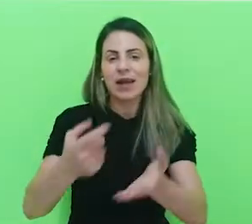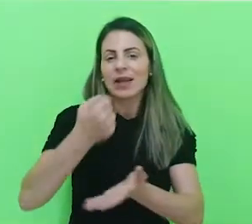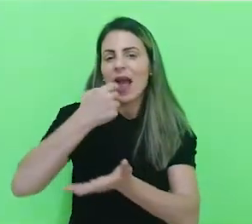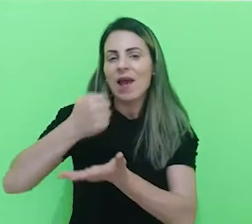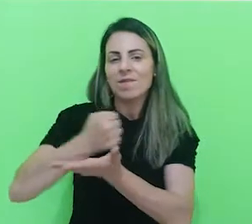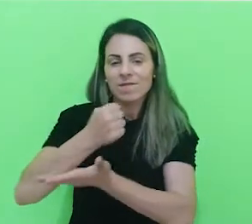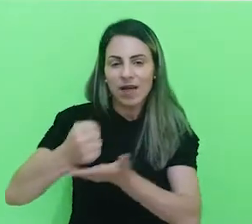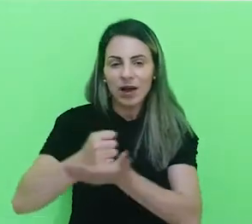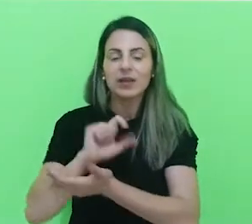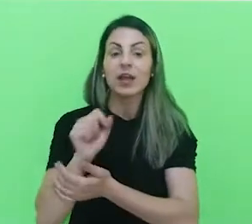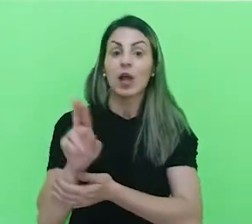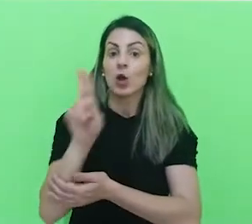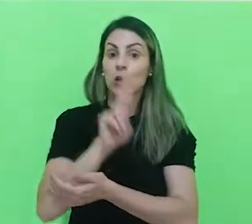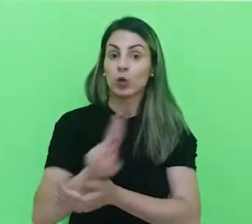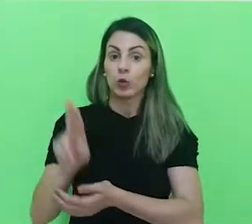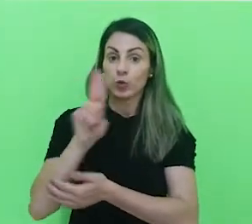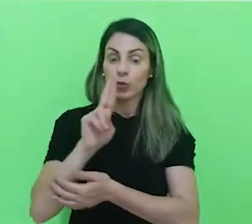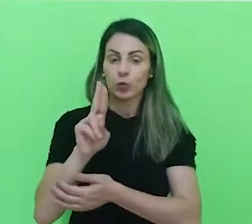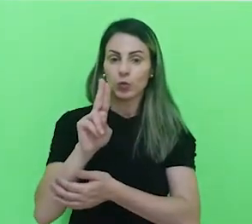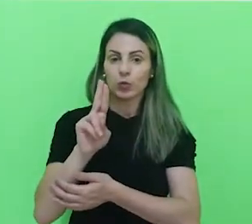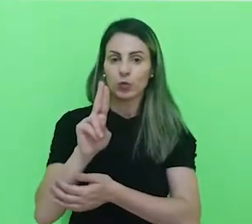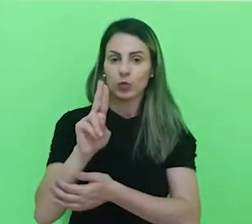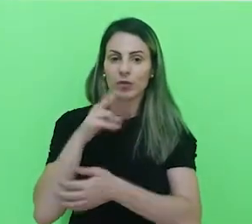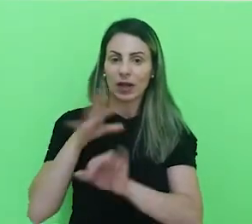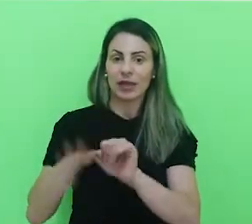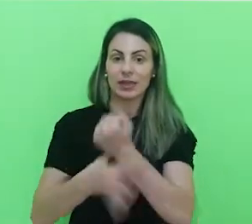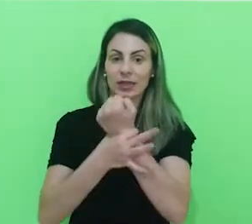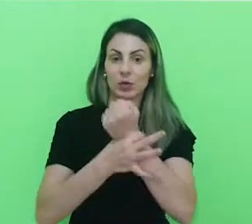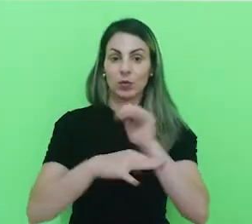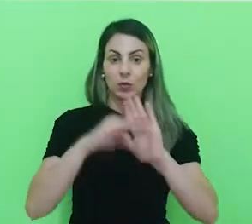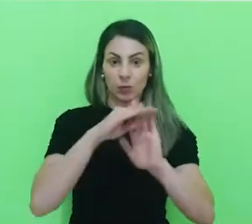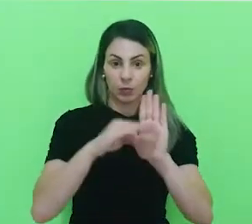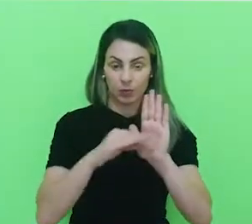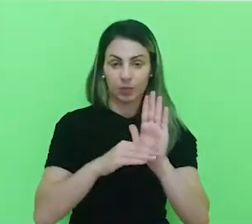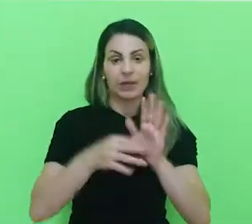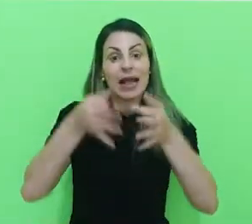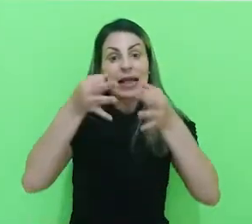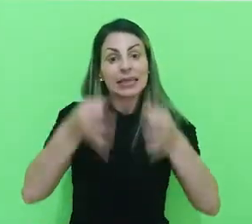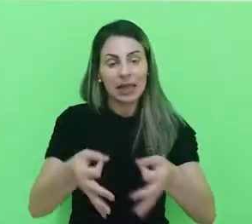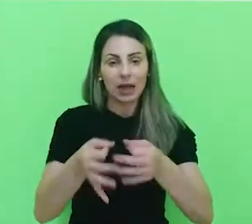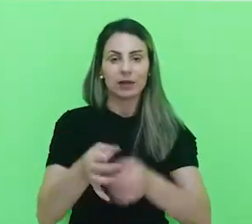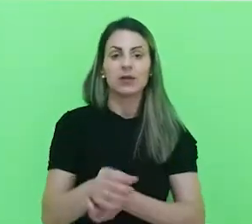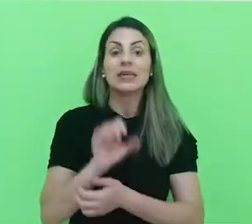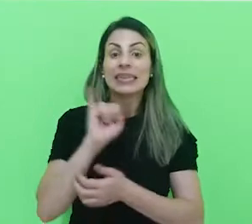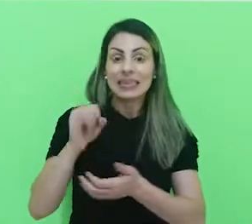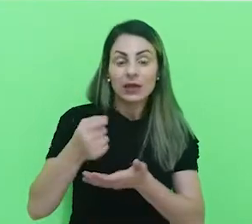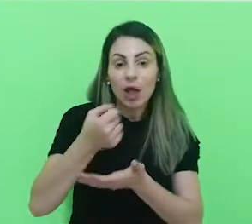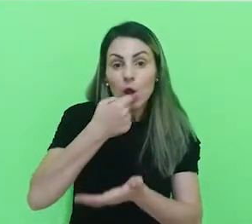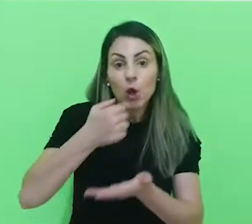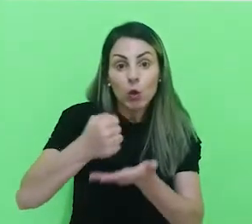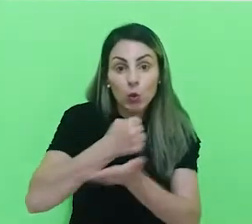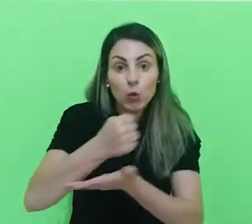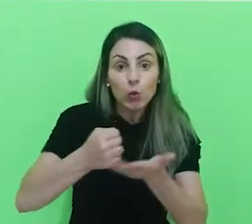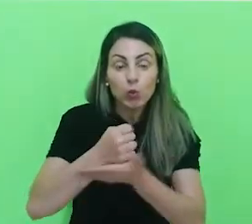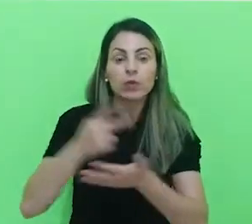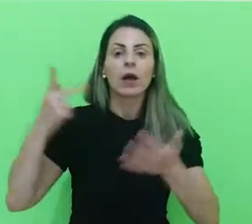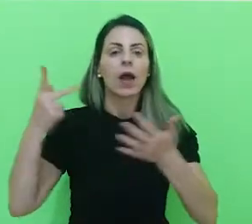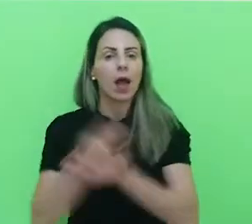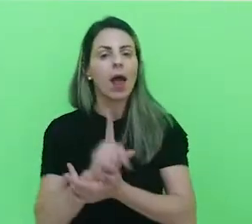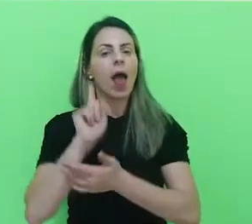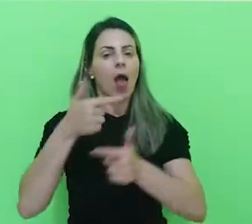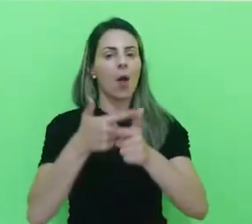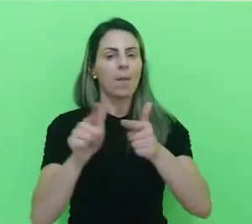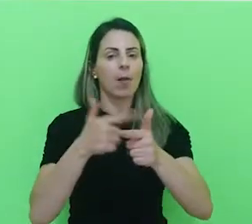intuito de garantir o uso seguro e correto da medicação. Porque o uso incorreto de medicamentos é um grande problema de saúde